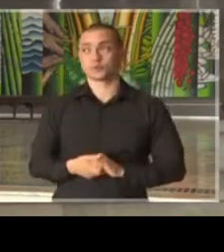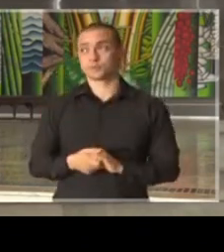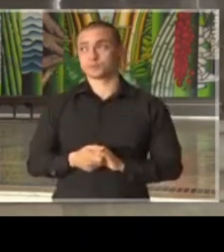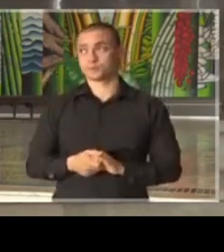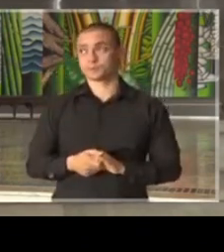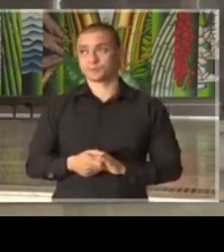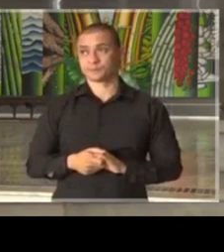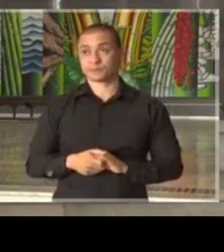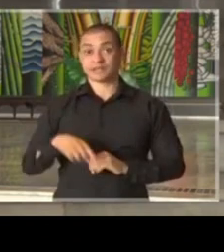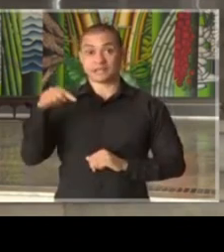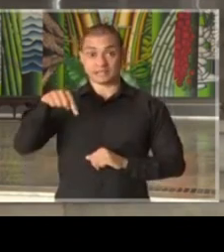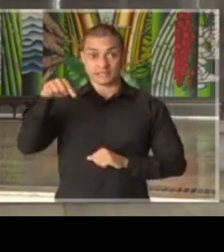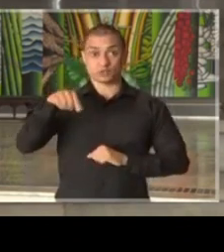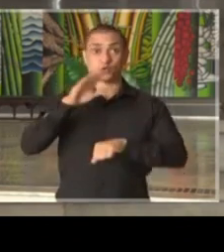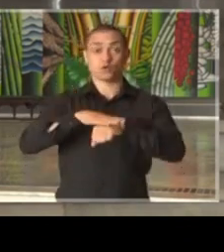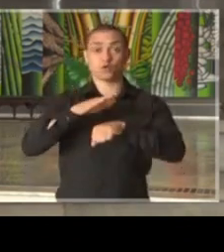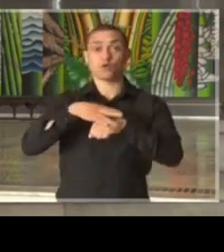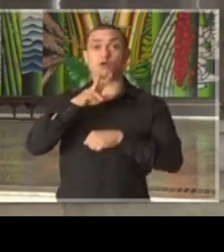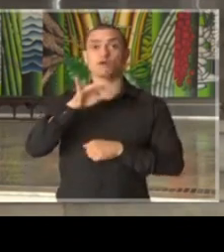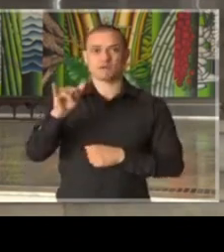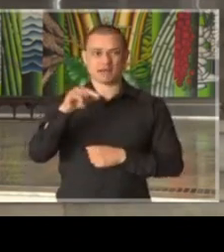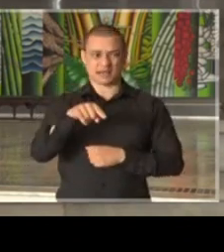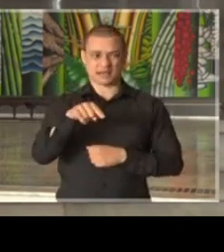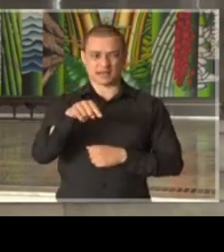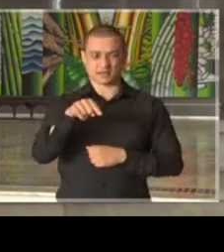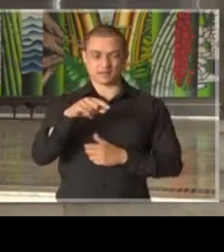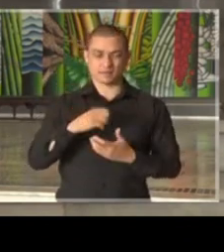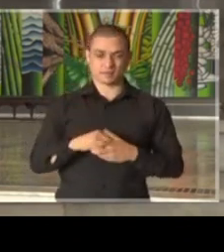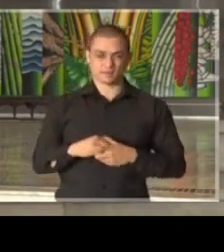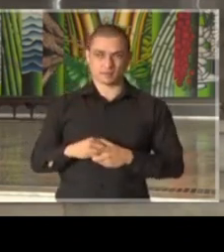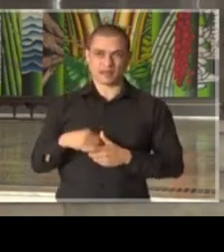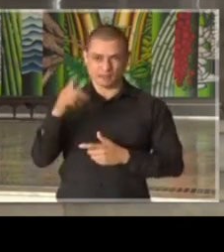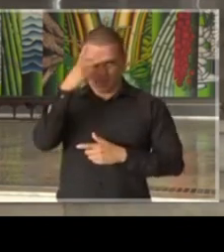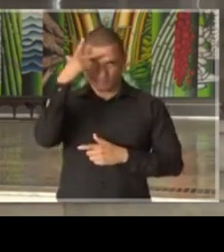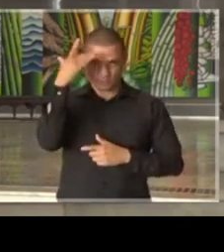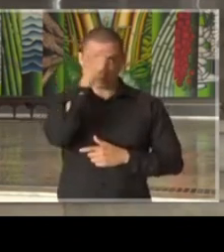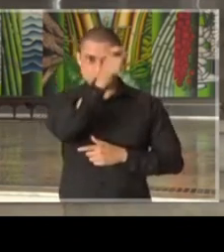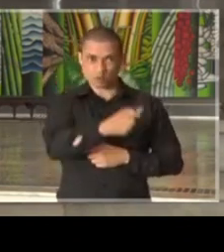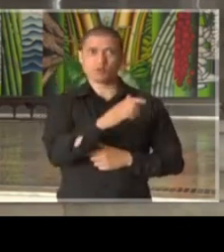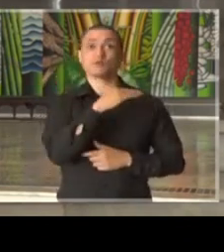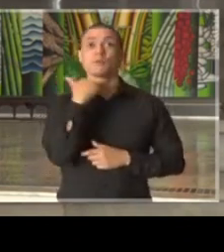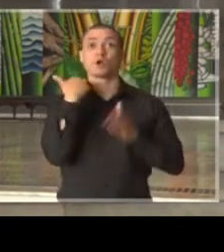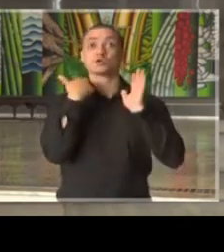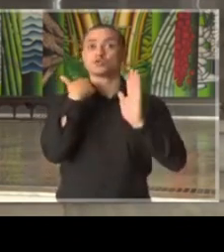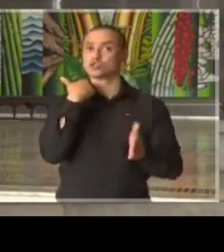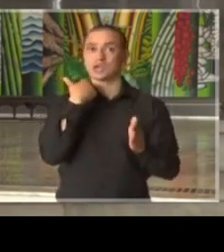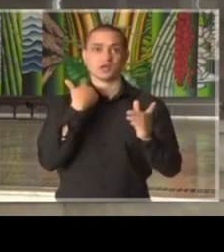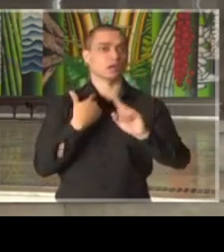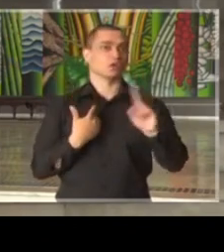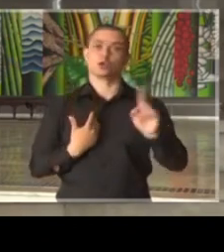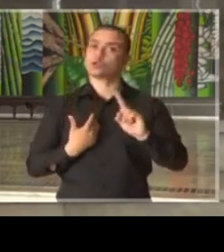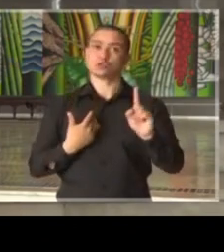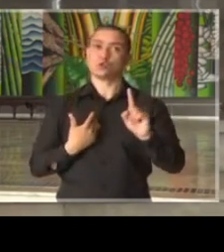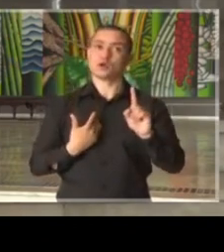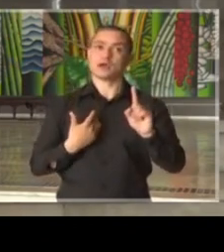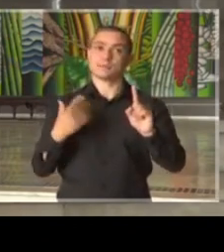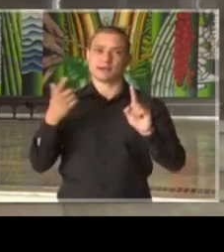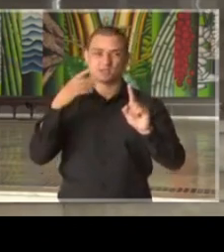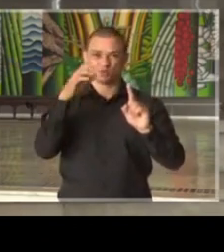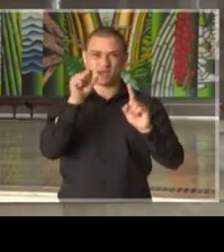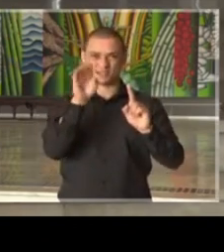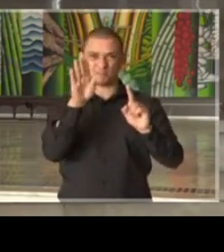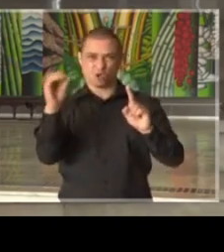Isso será feito, esses óbitos não deverão ir mais para o SVO